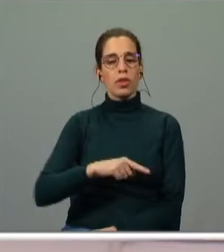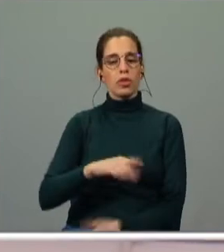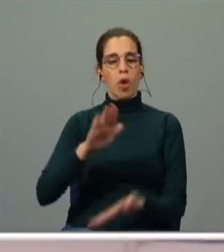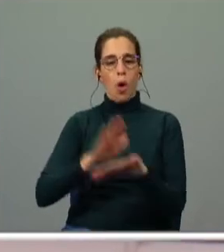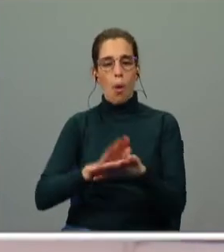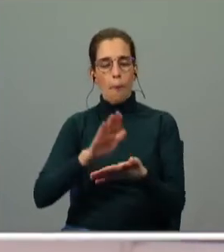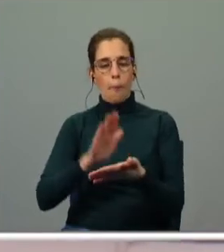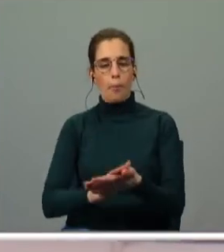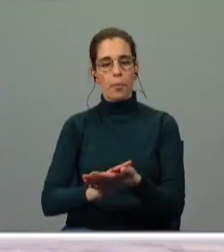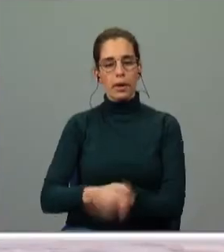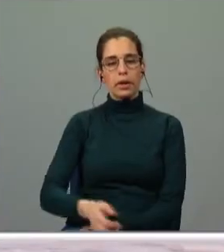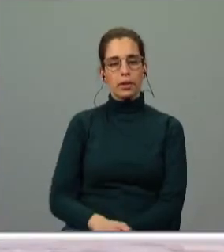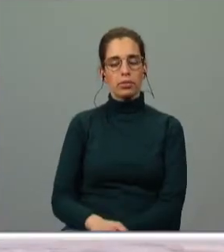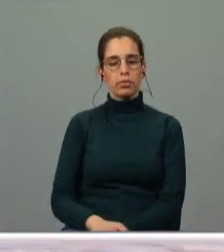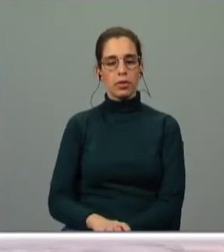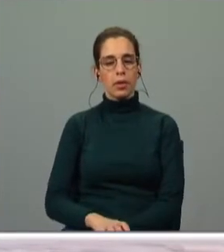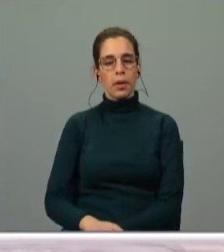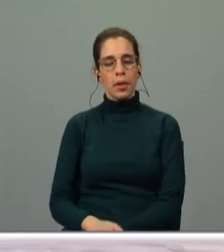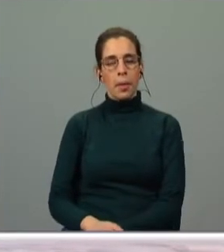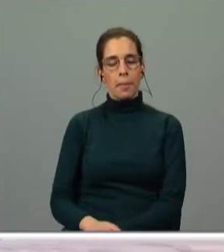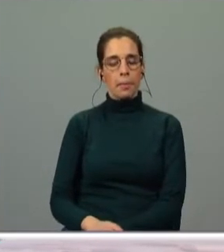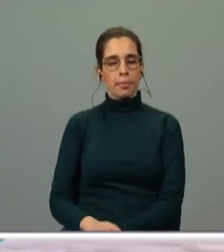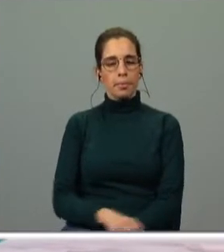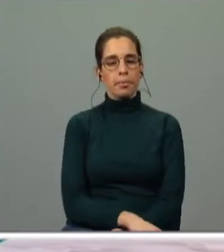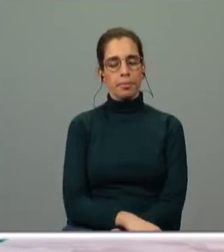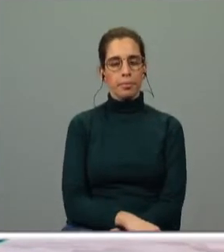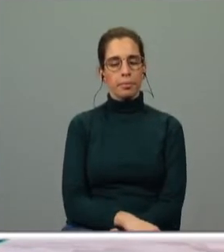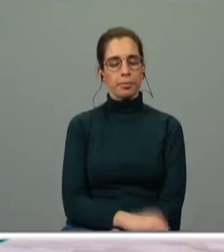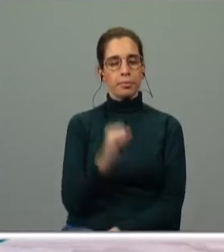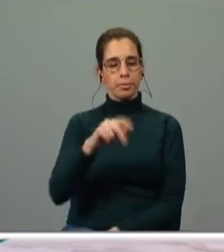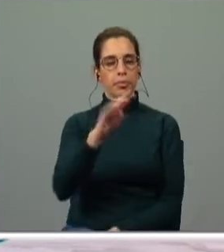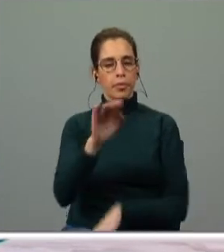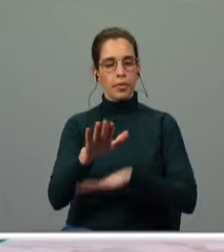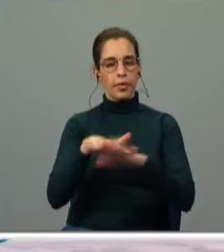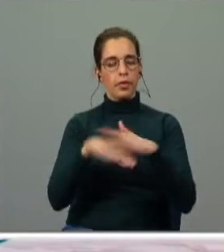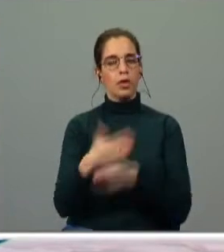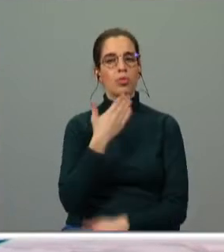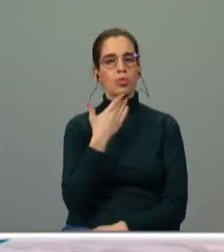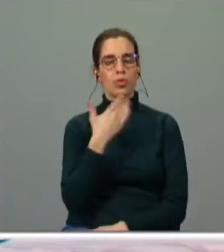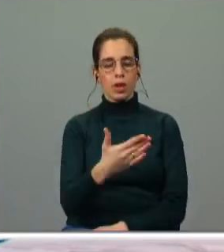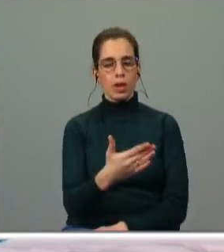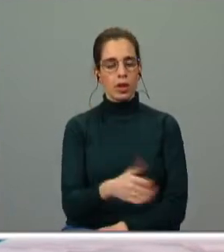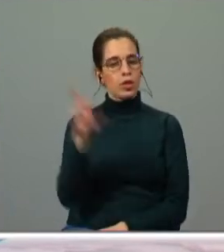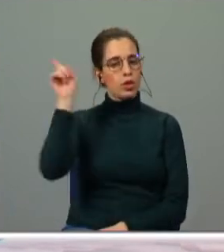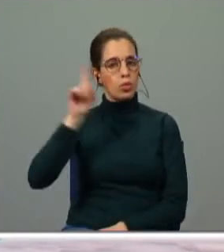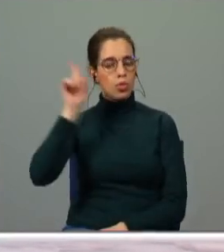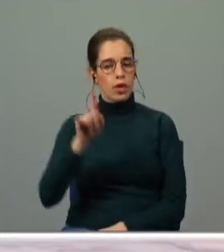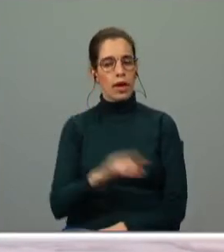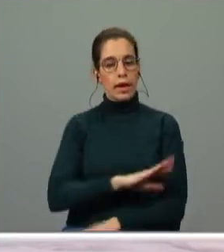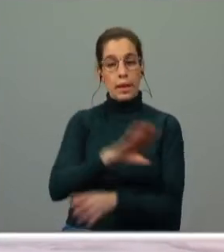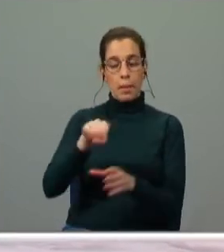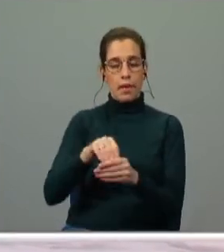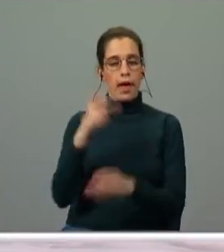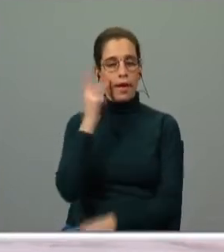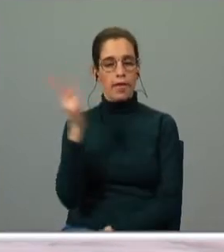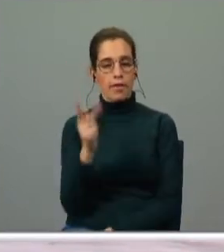demover Afonso IV depois Inês vai fazer um derradeiro pedido um derradeiro pedido que implica que a